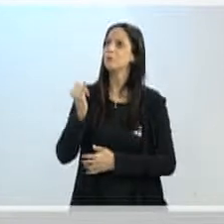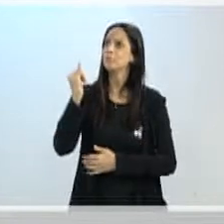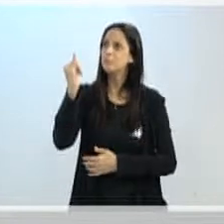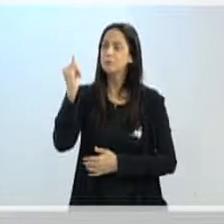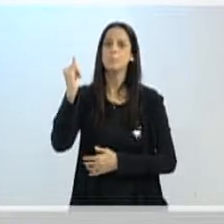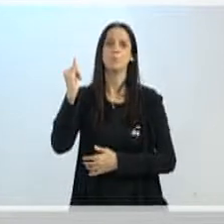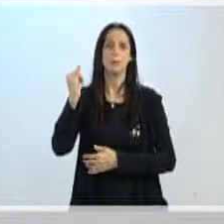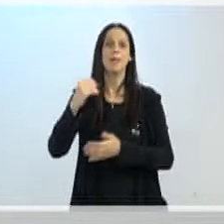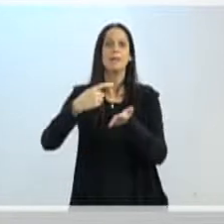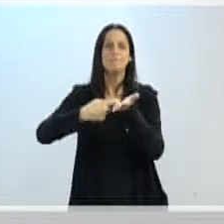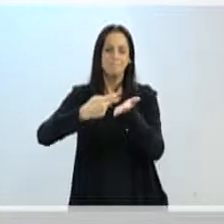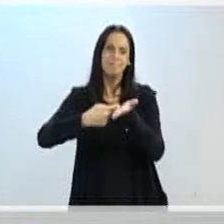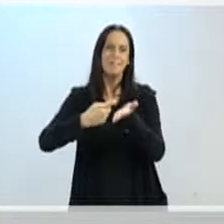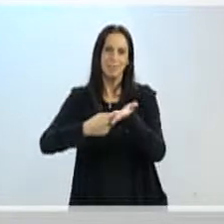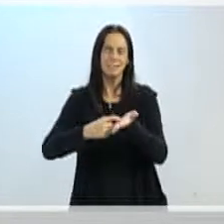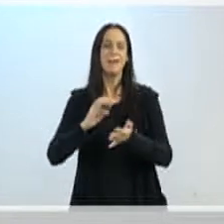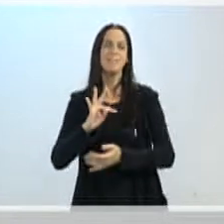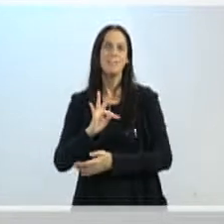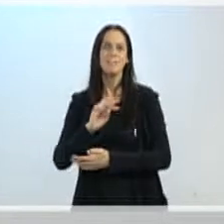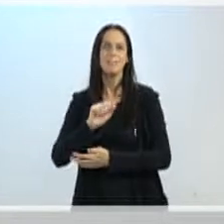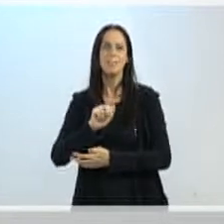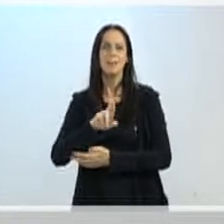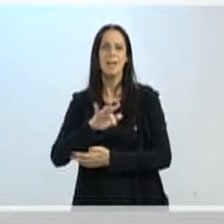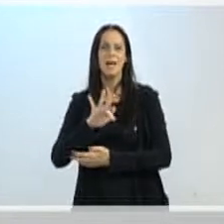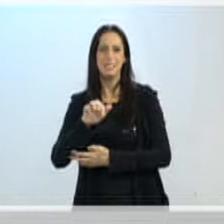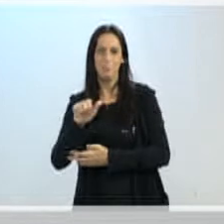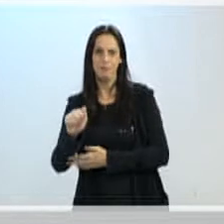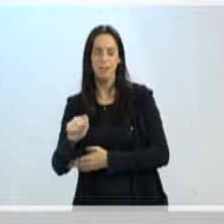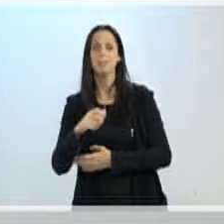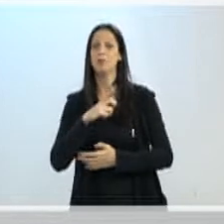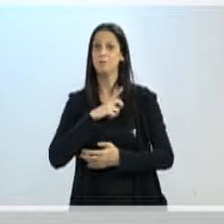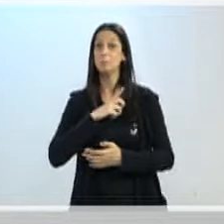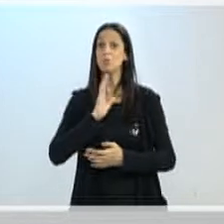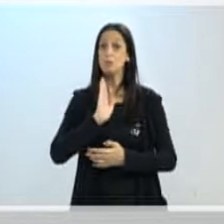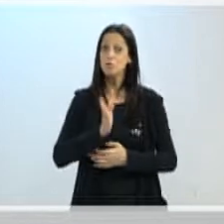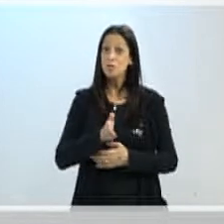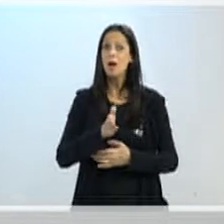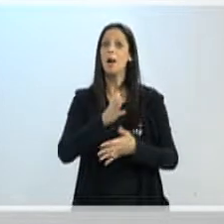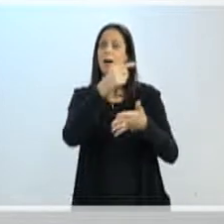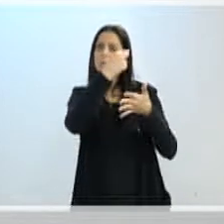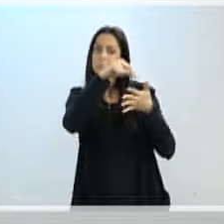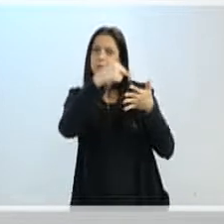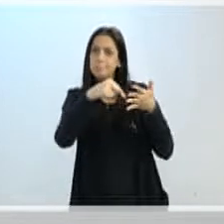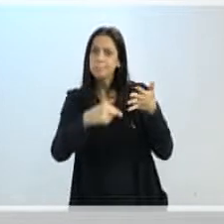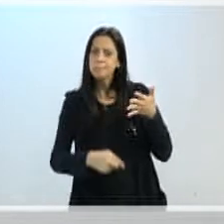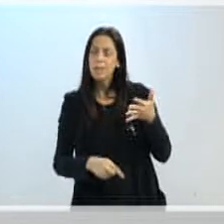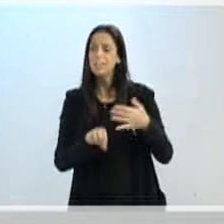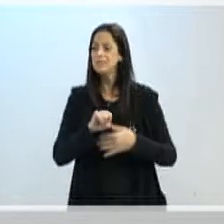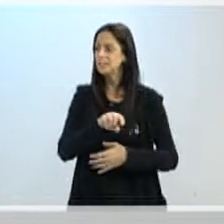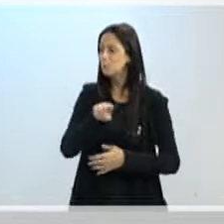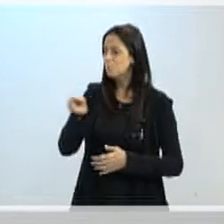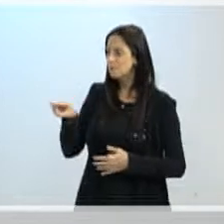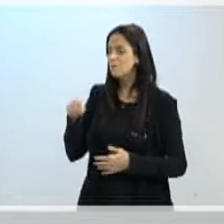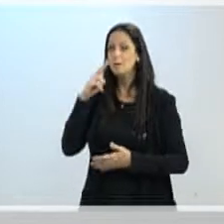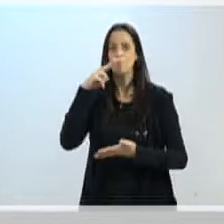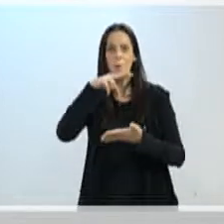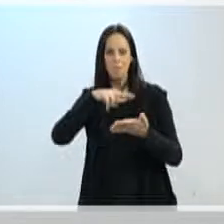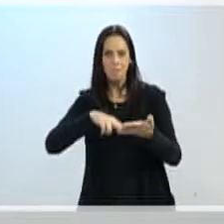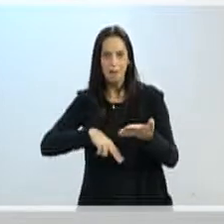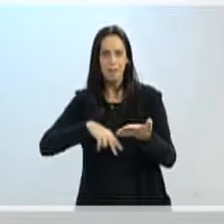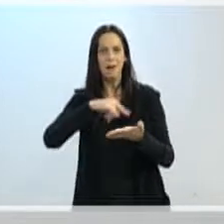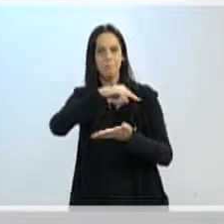dentro do contrato existem esses parâmetros, e se vocês, desculpe, se os senhores olharem aquele parecer,